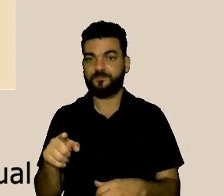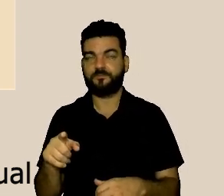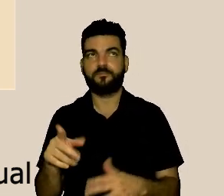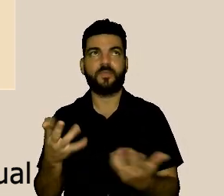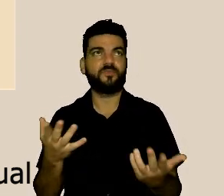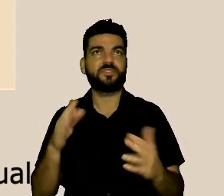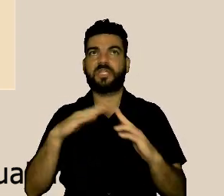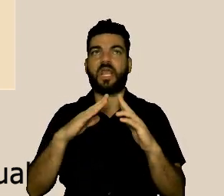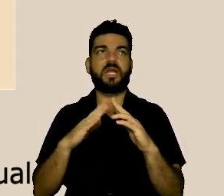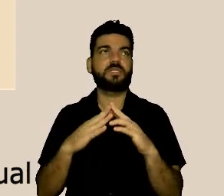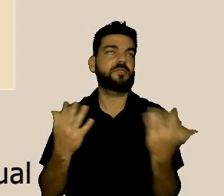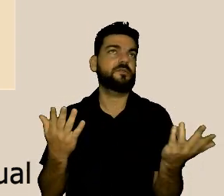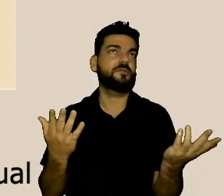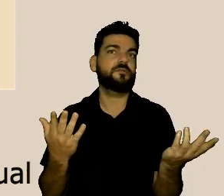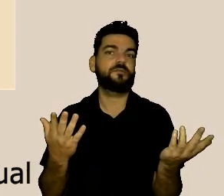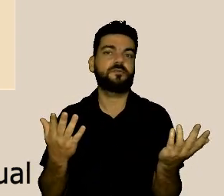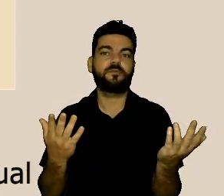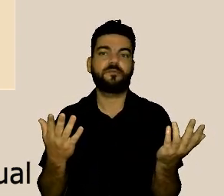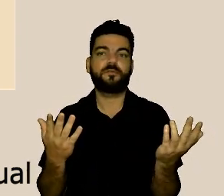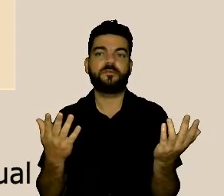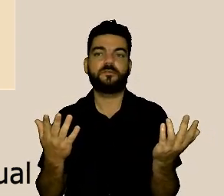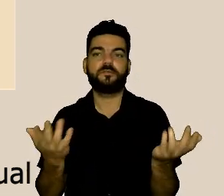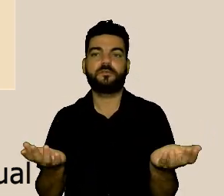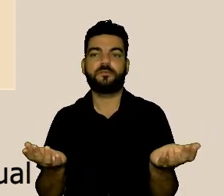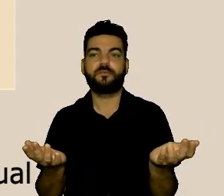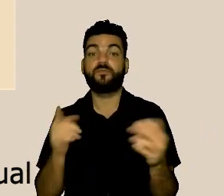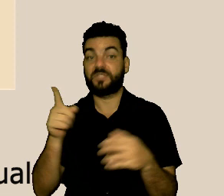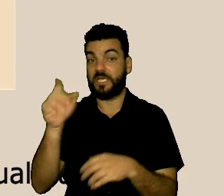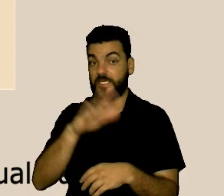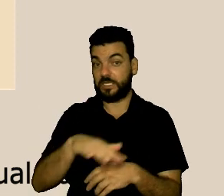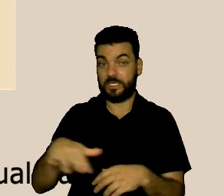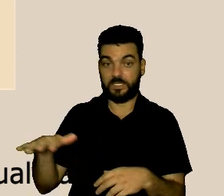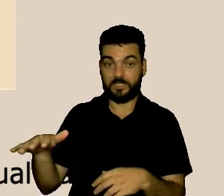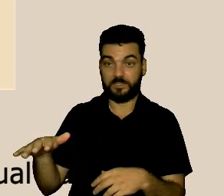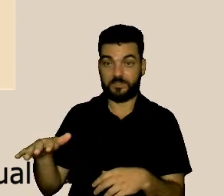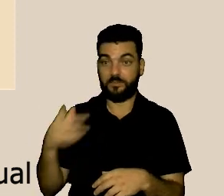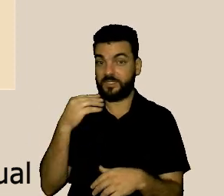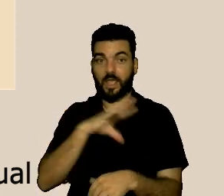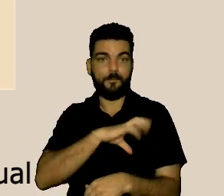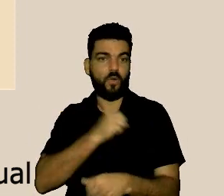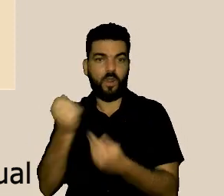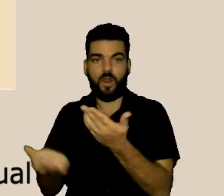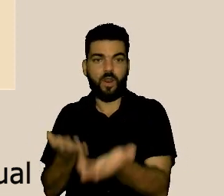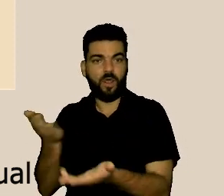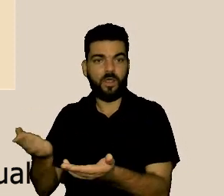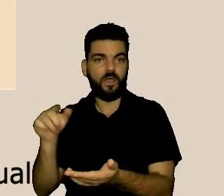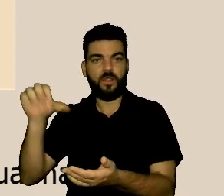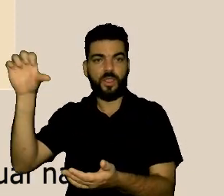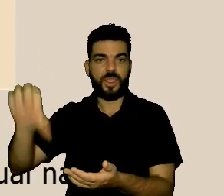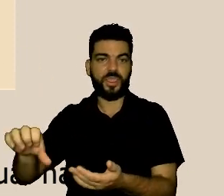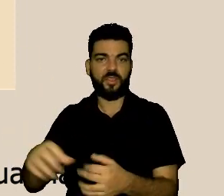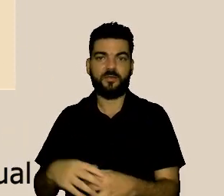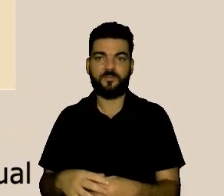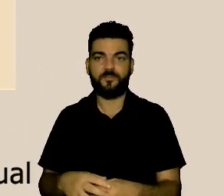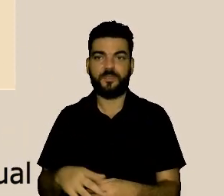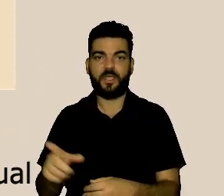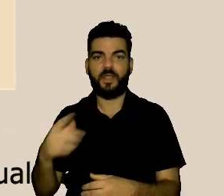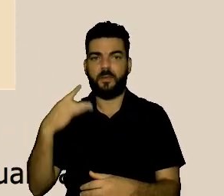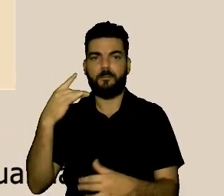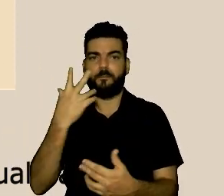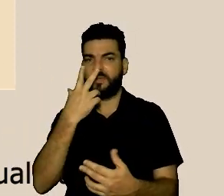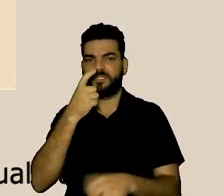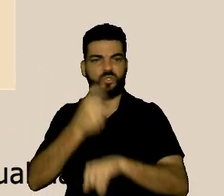coisas assim criança que você dá amor demais não é prestar vai criar um ser humano mole